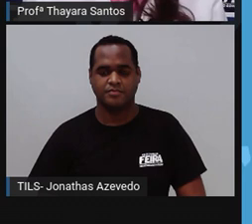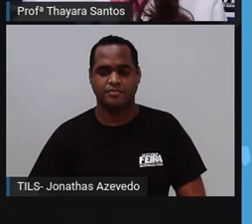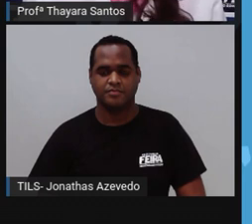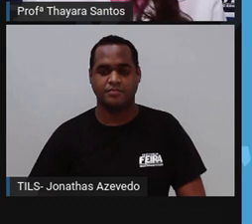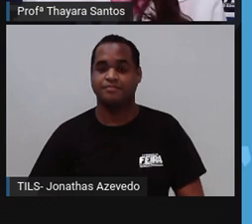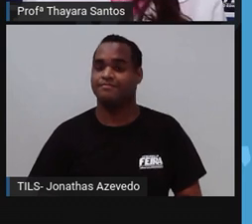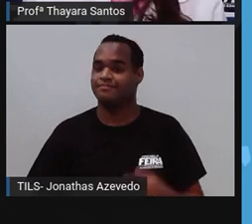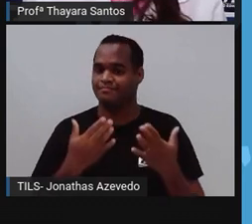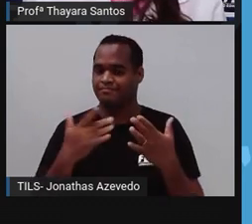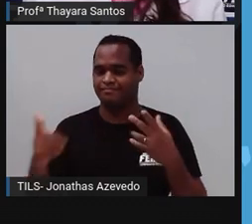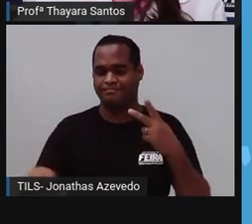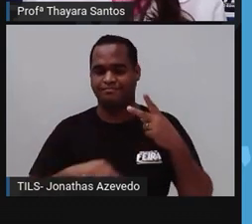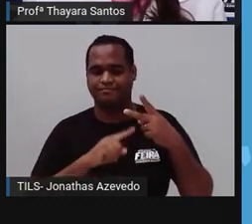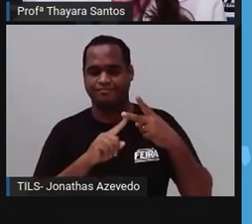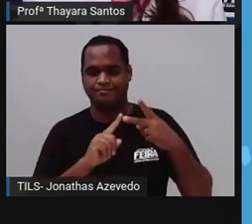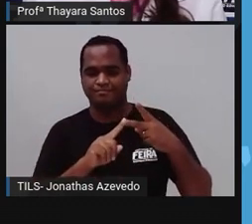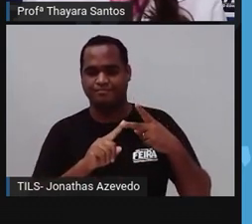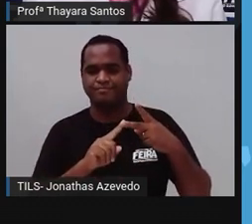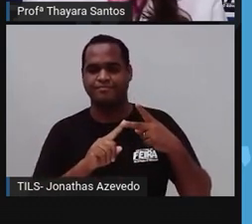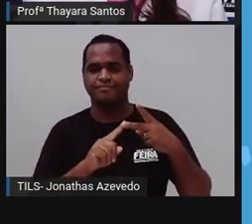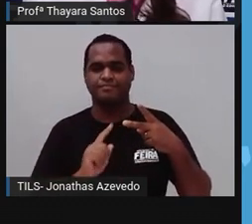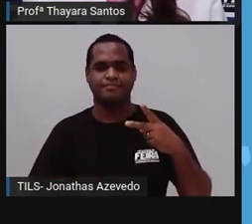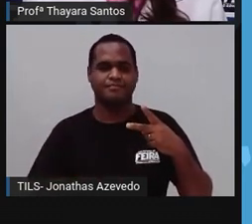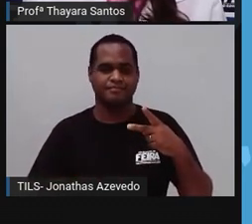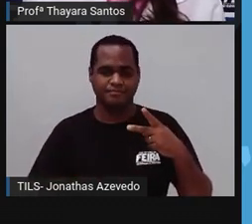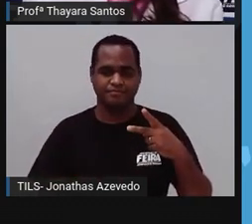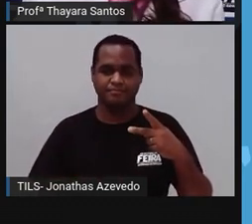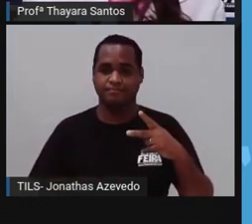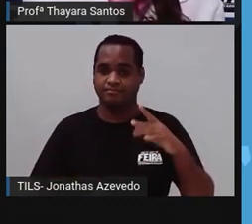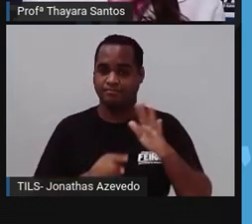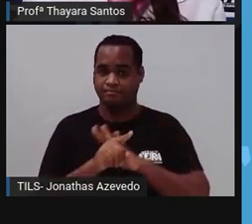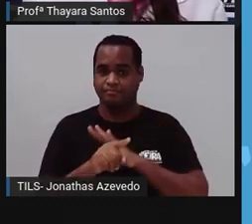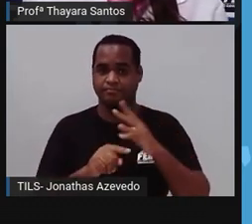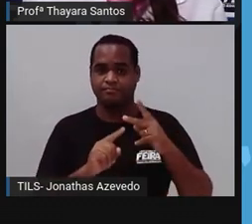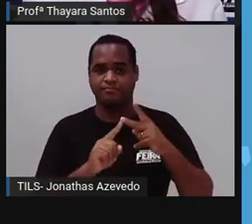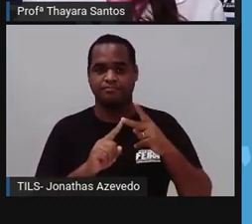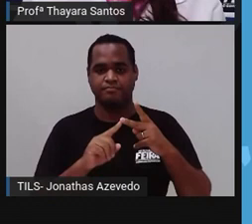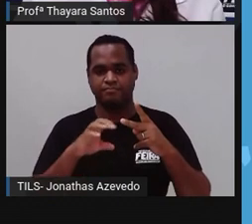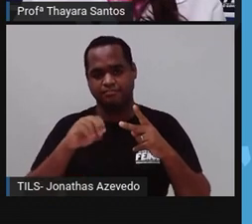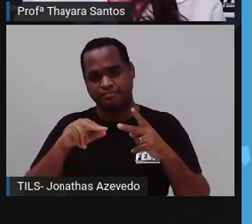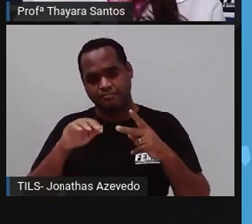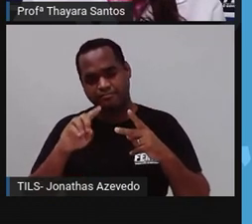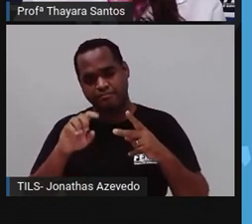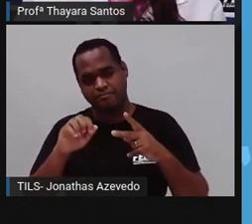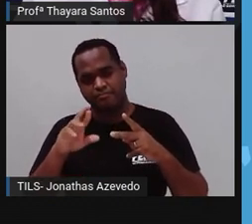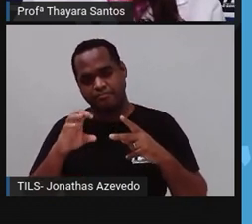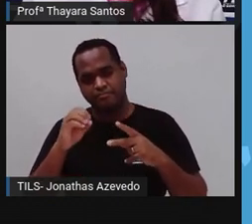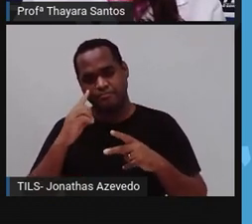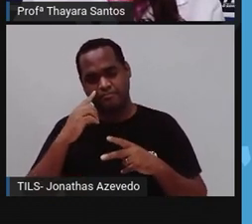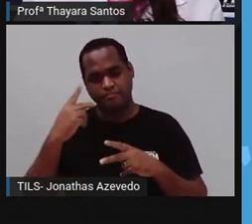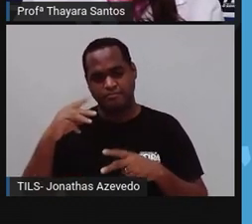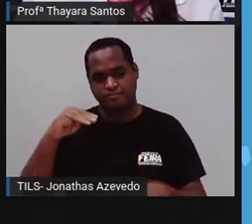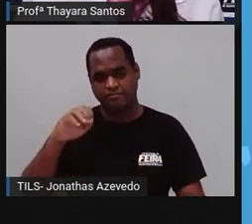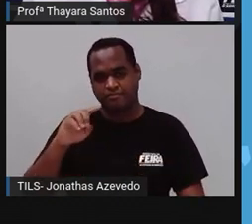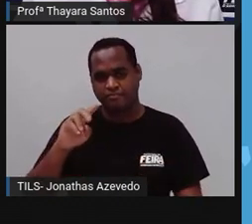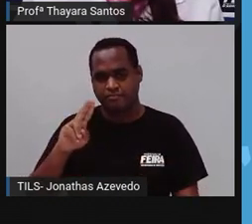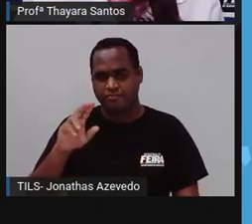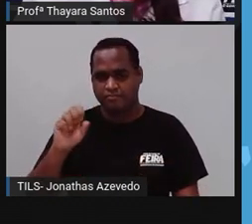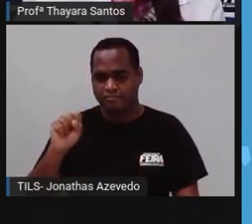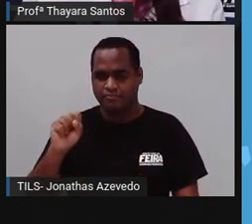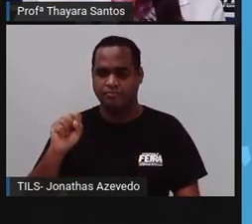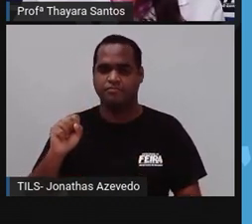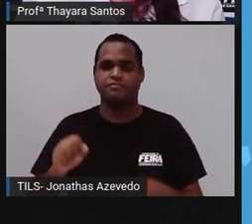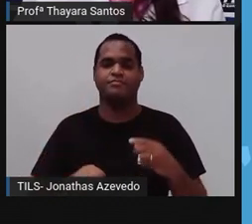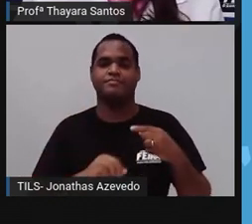Vamos pra próxima questão. Segunda, o quinidário que apresenta a forma de medusa é U